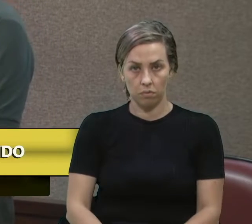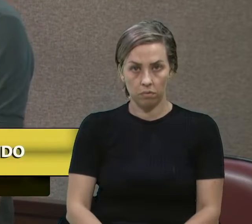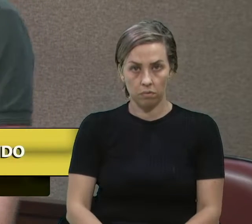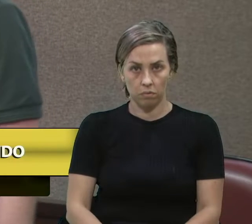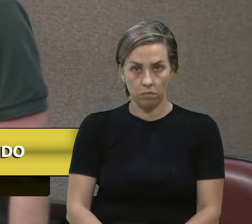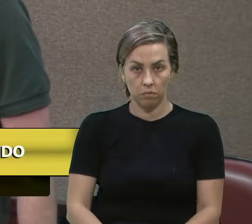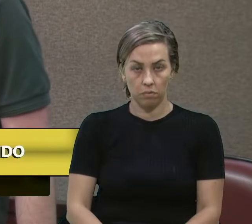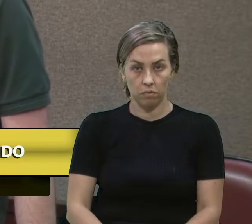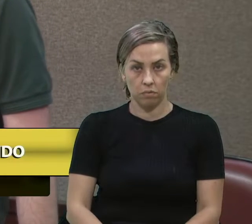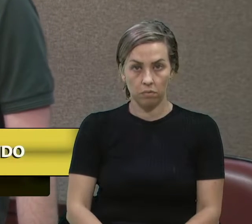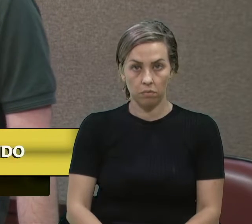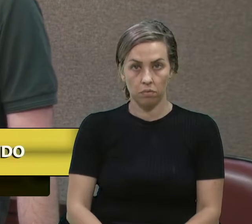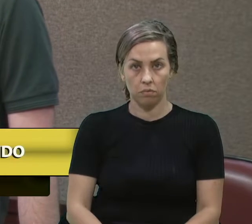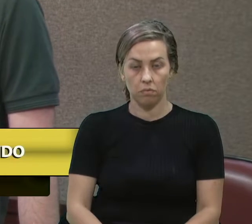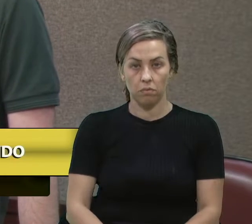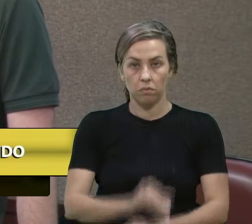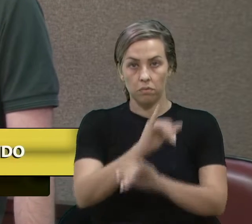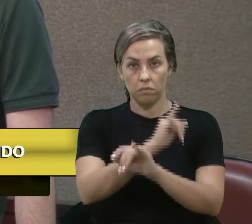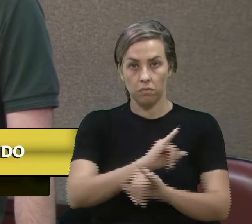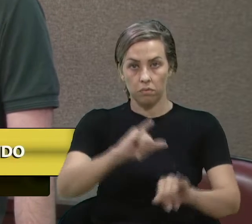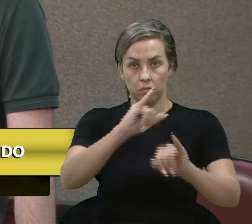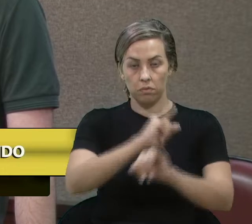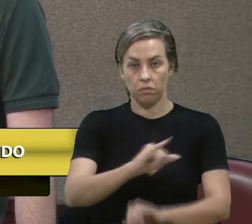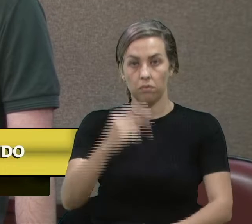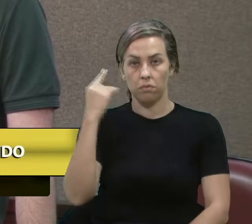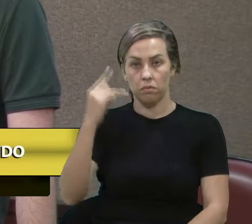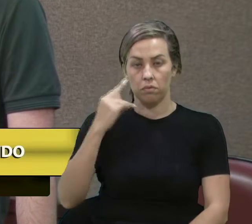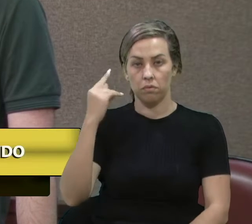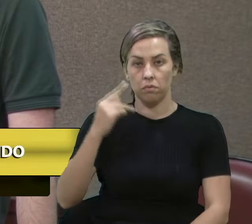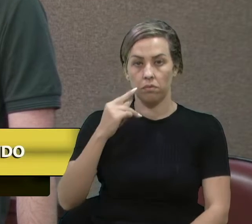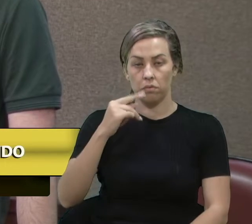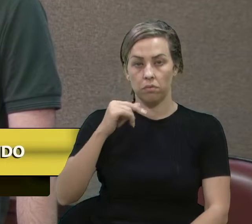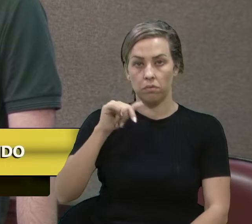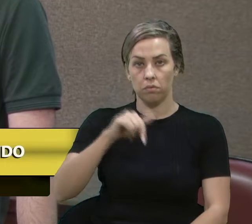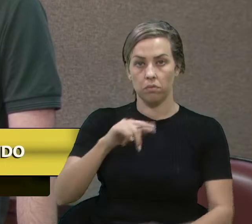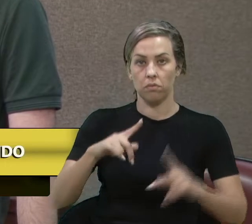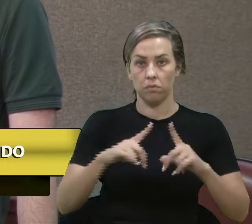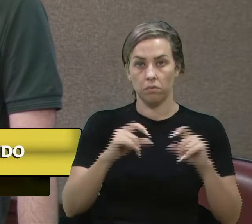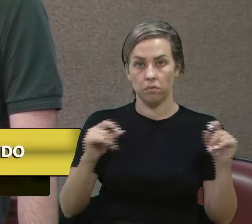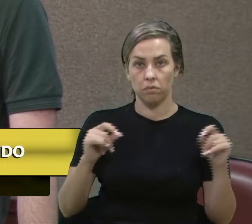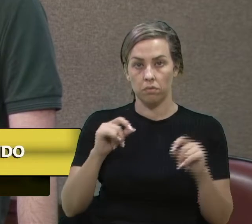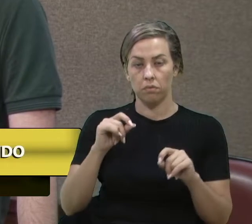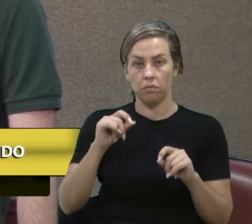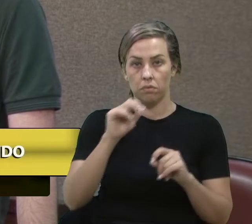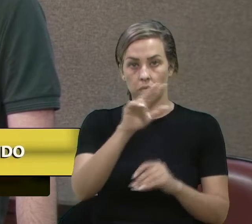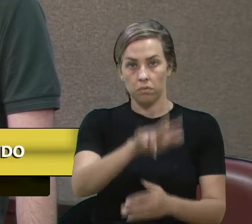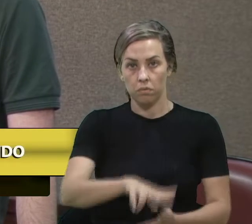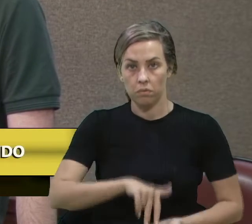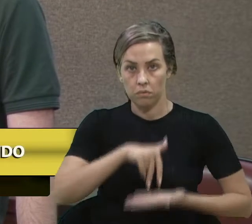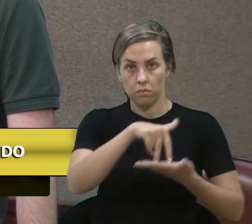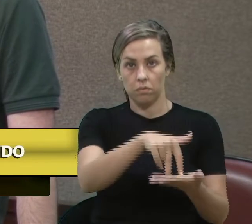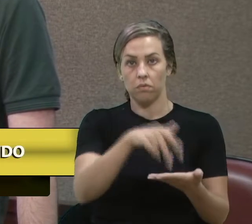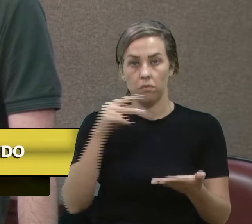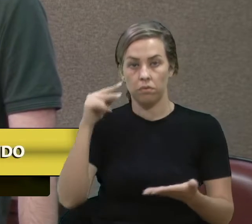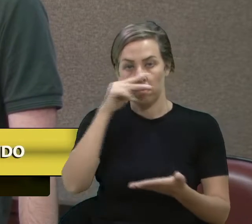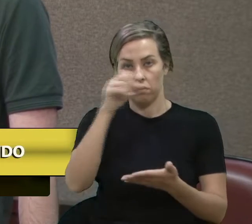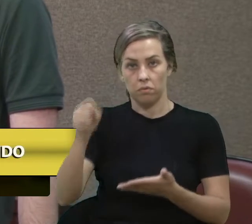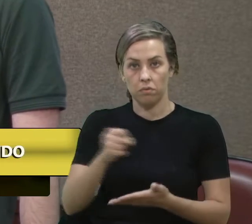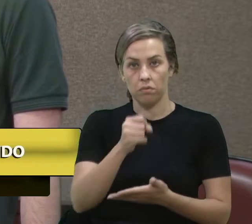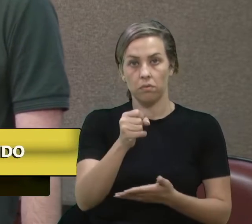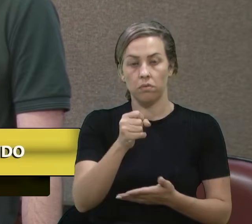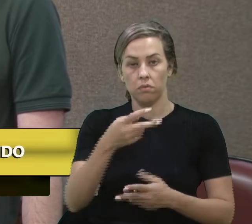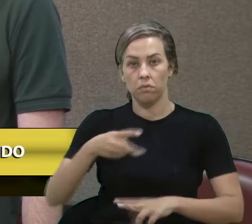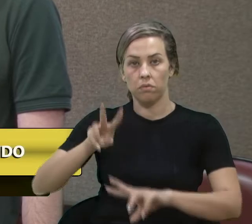mencionar esse fato político que acontece hoje em Brasília, é uma força política reconhecida, o homem que colocou o maior